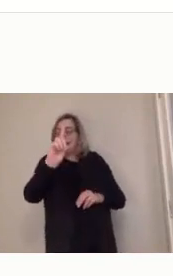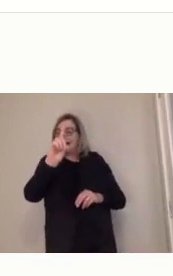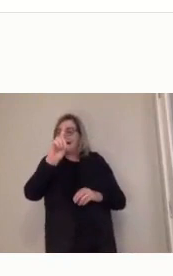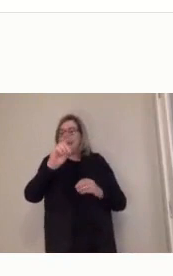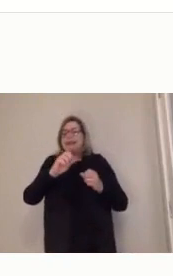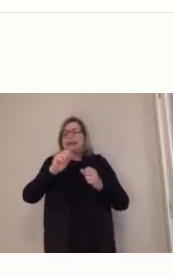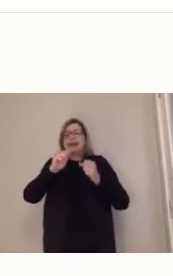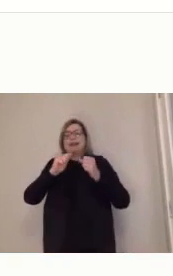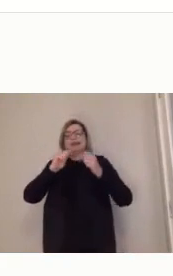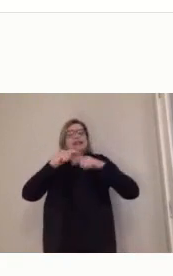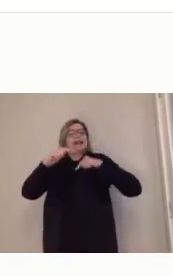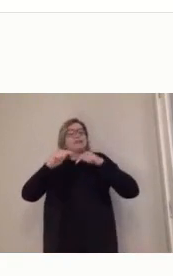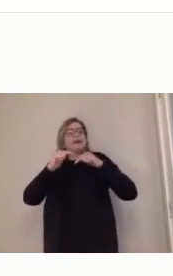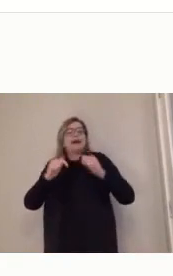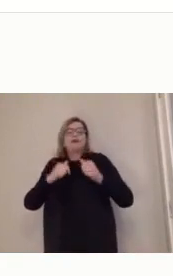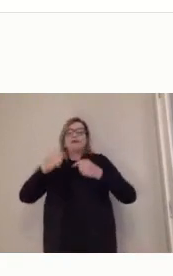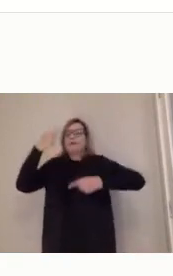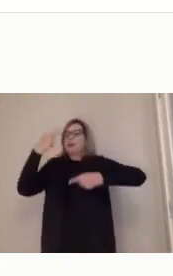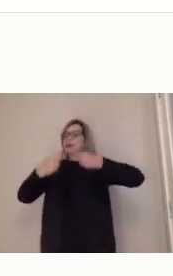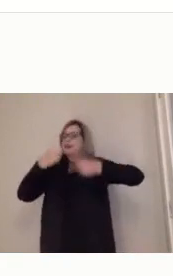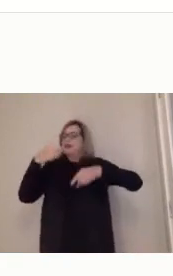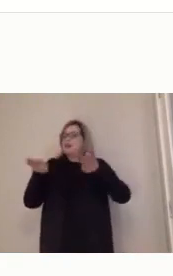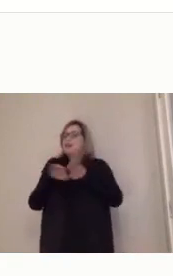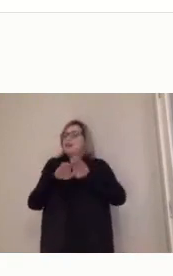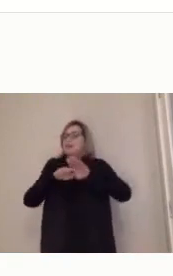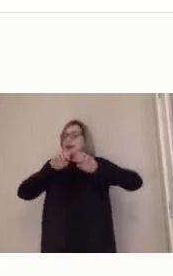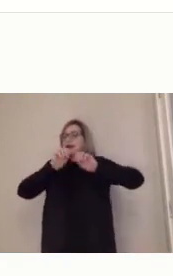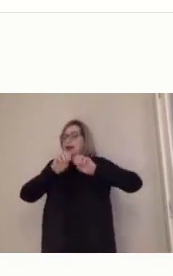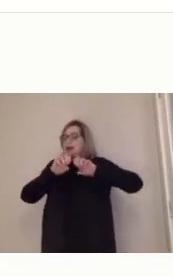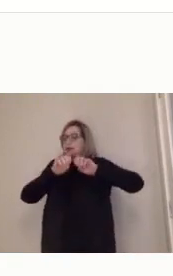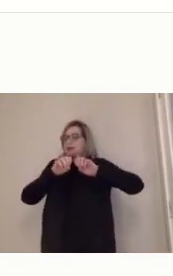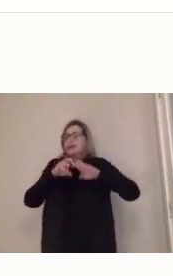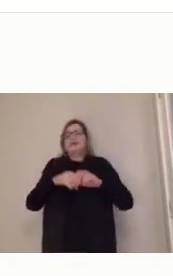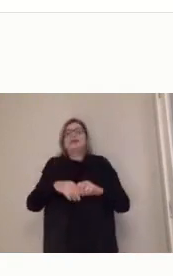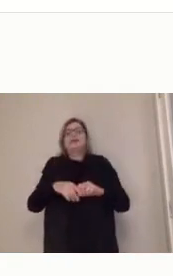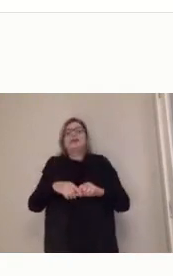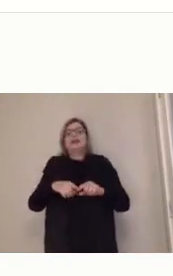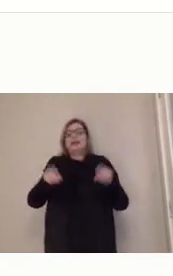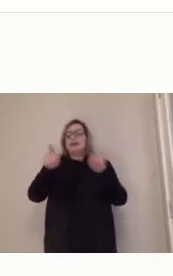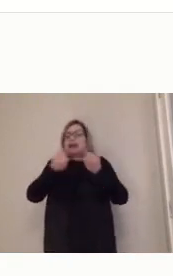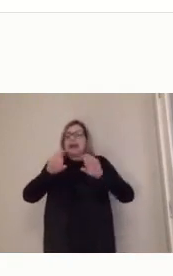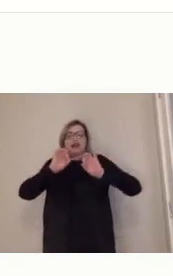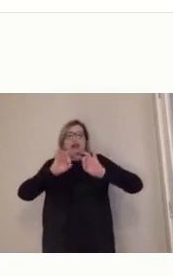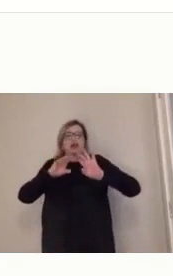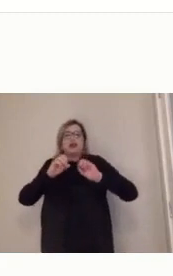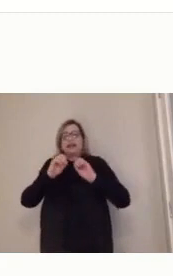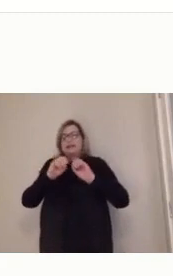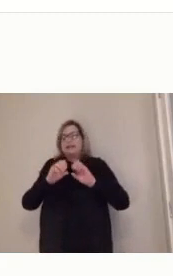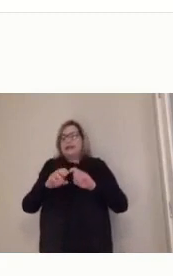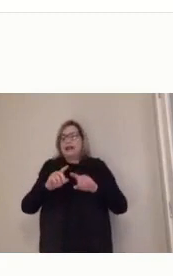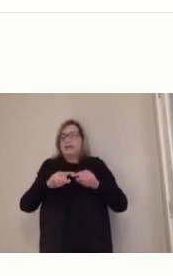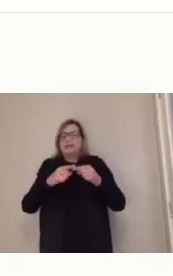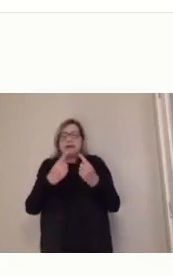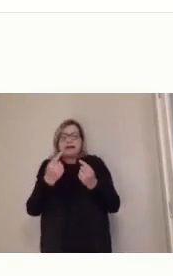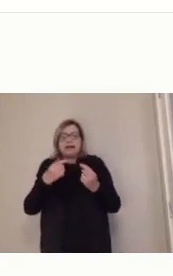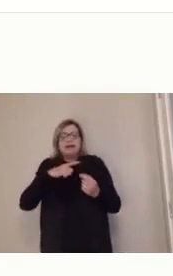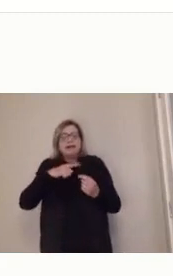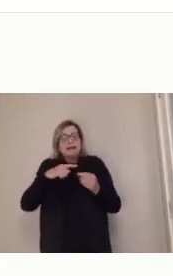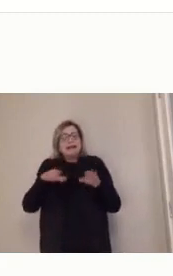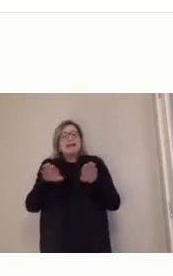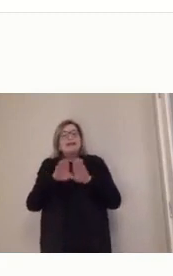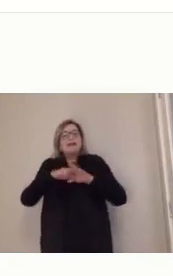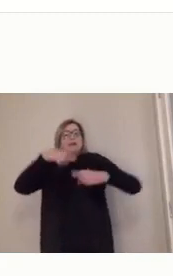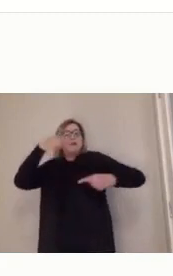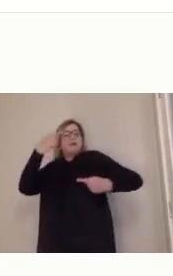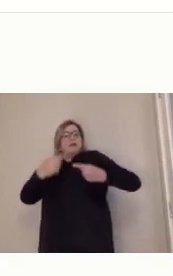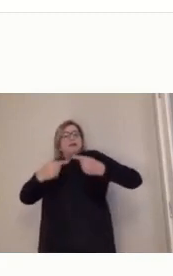colocar a AD não só como uma método, uma modalidade de ensino, mas que ela tem todo um pressuposto político, educativo e social,